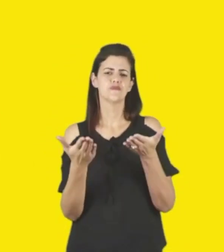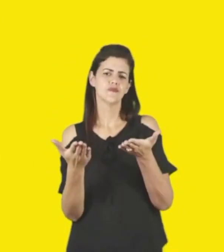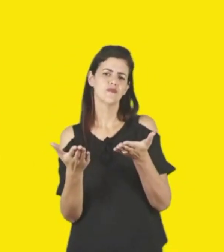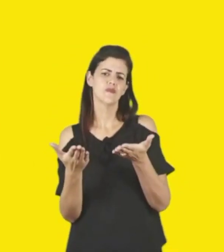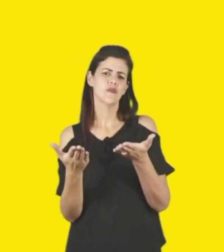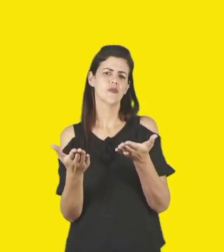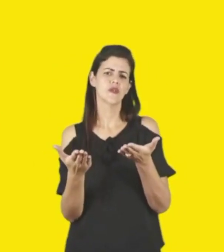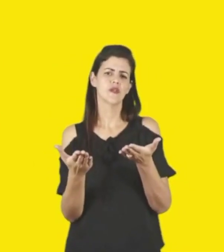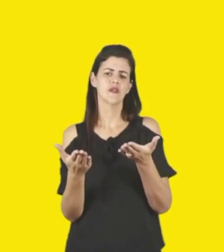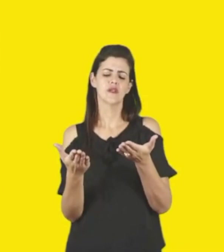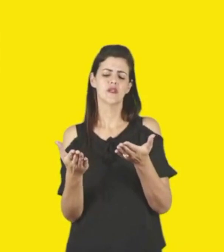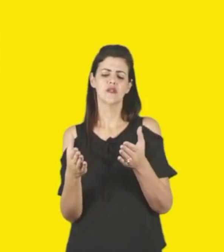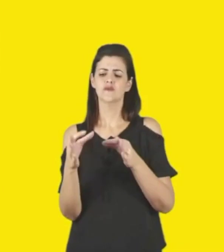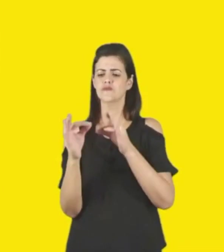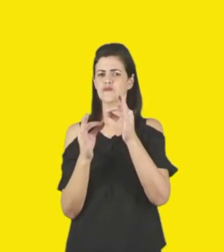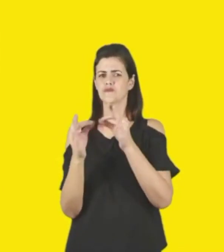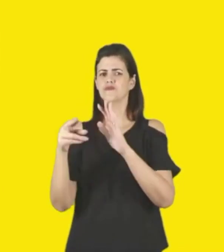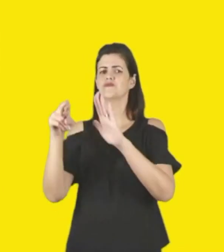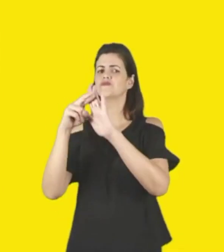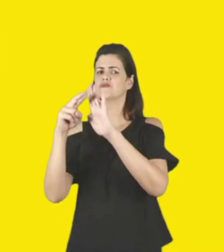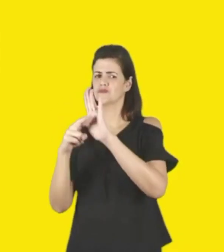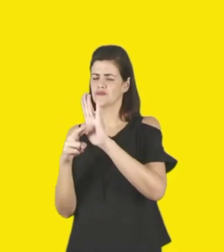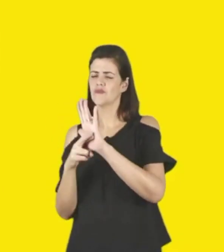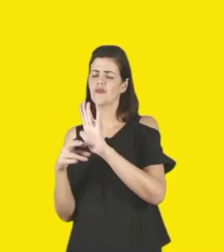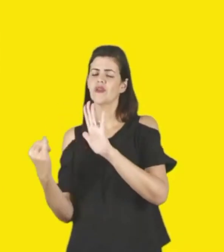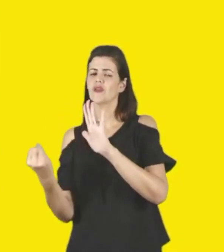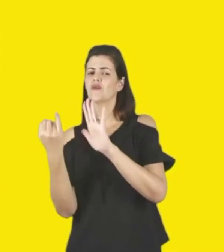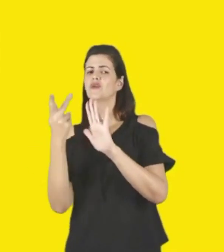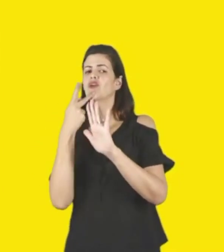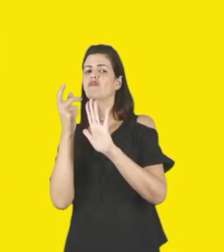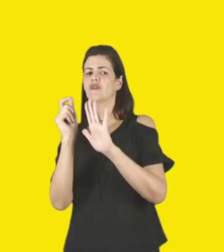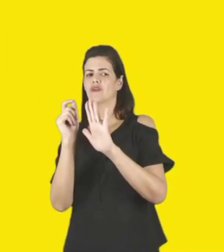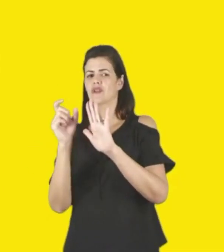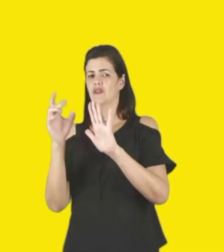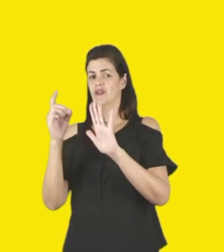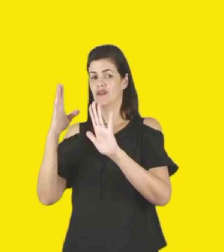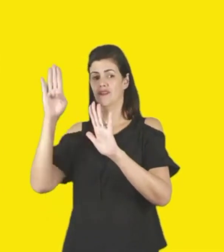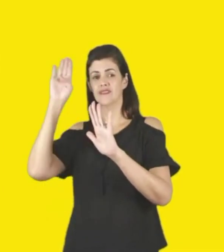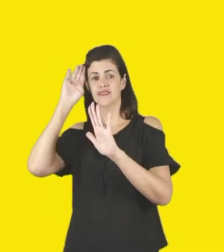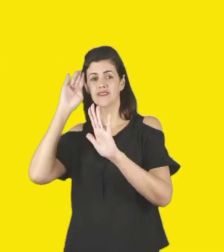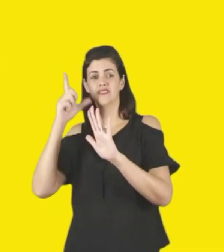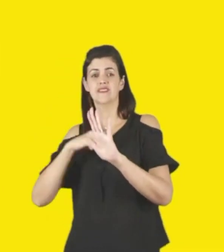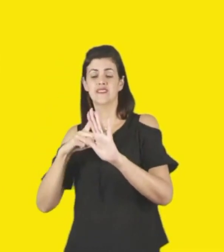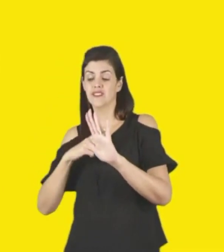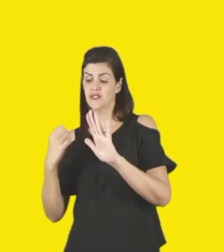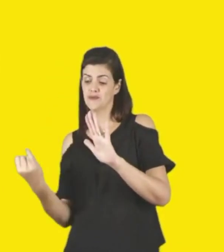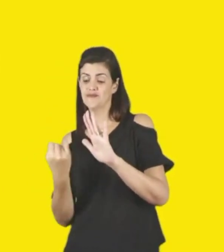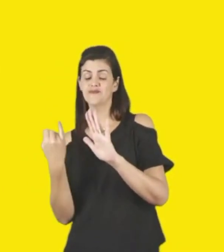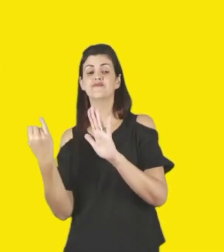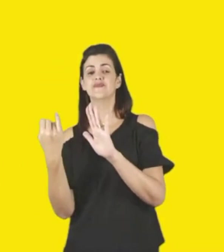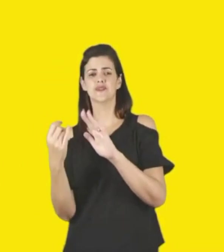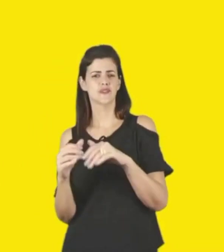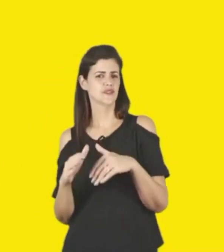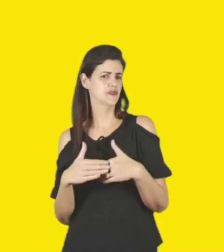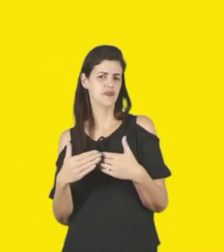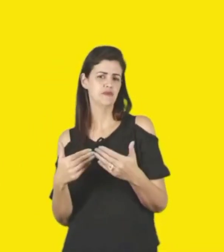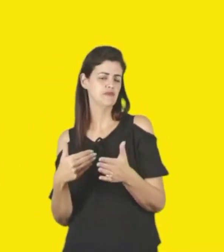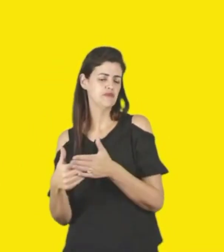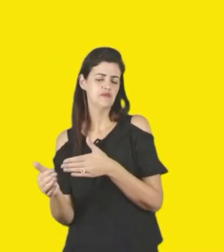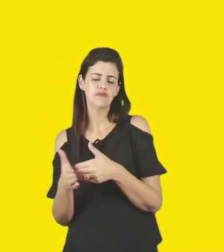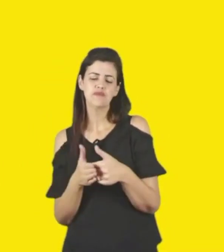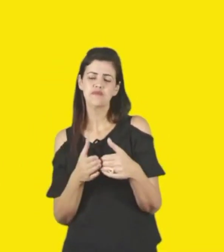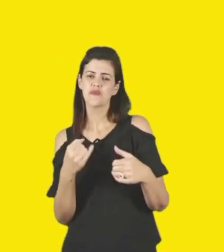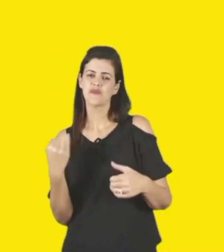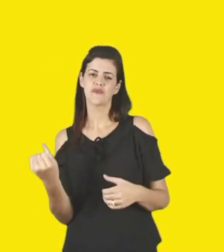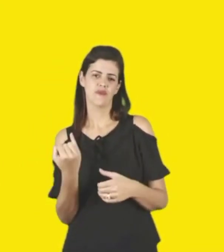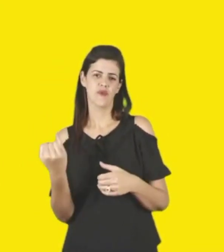fora desse período do circuito. Isso é muito importante que a gente reforce aqui, porque esse atendimento, ele é contínuo, independentemente desse evento